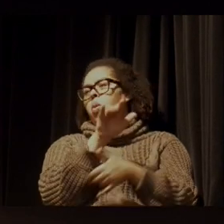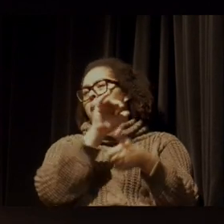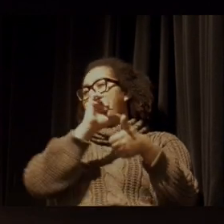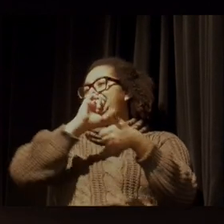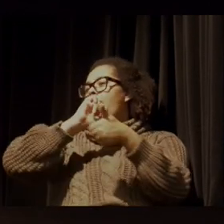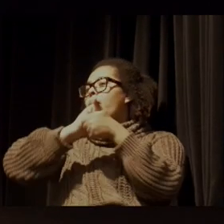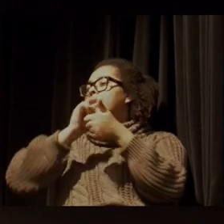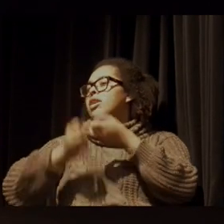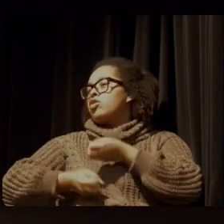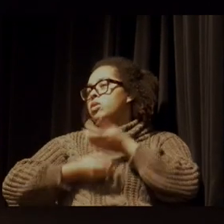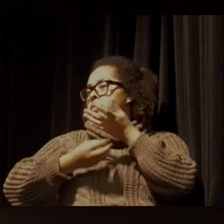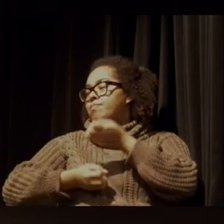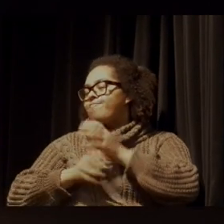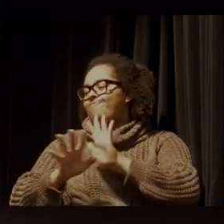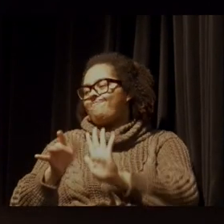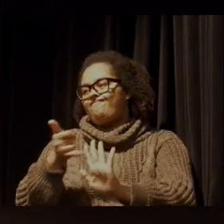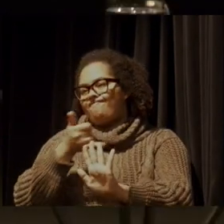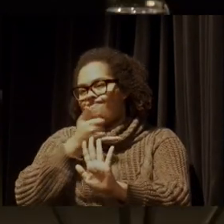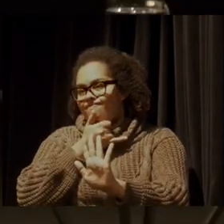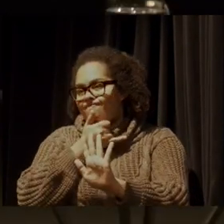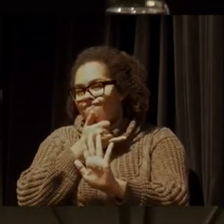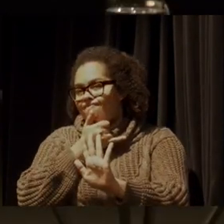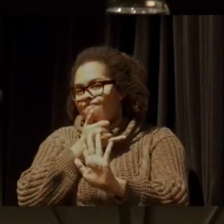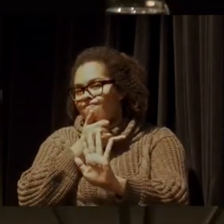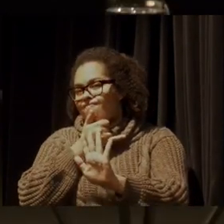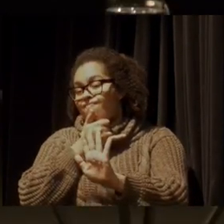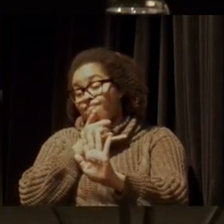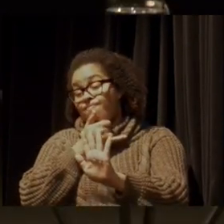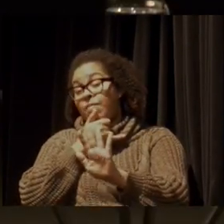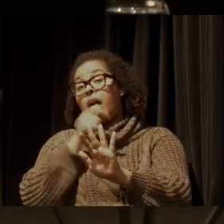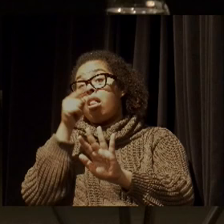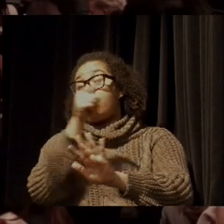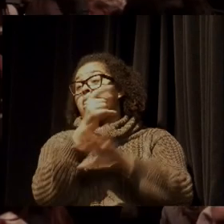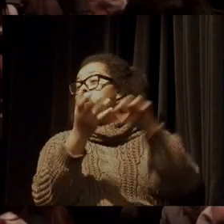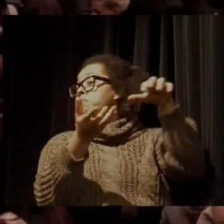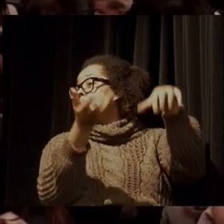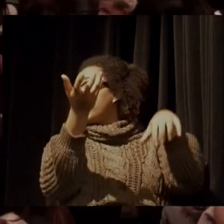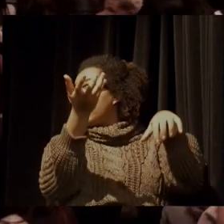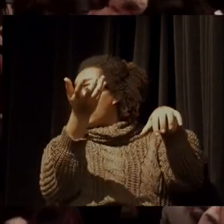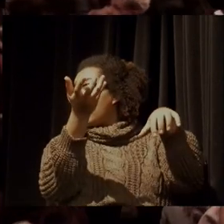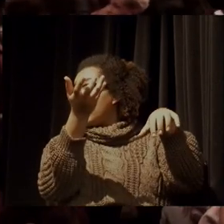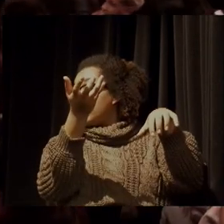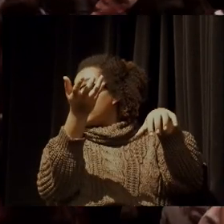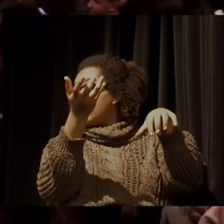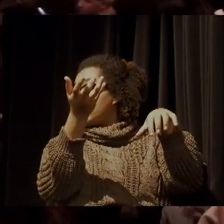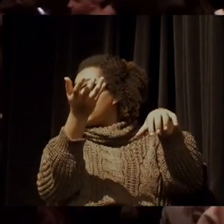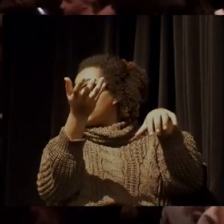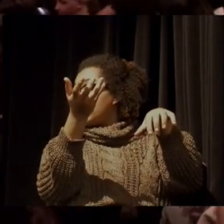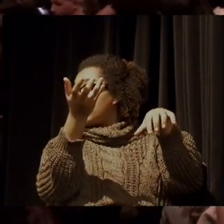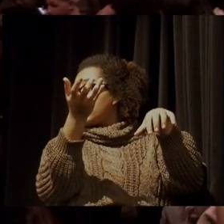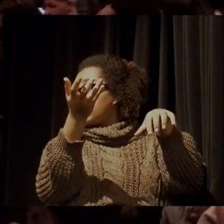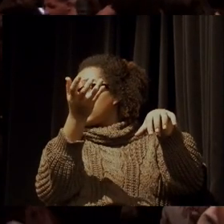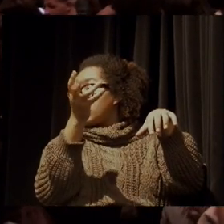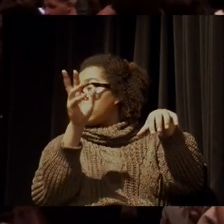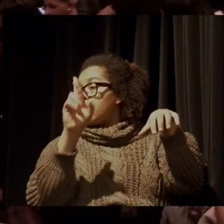da informação, infelizmente. A gente tem um Congresso que não representa a